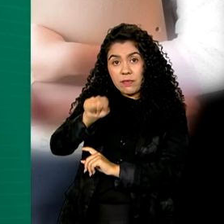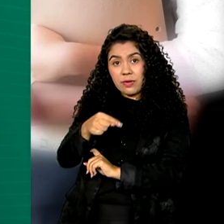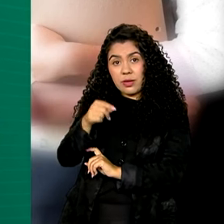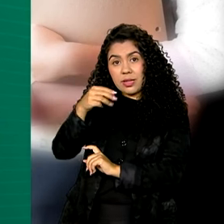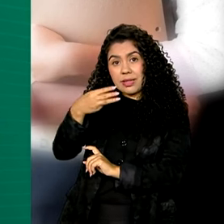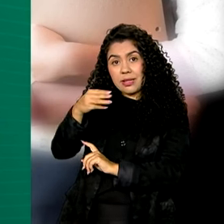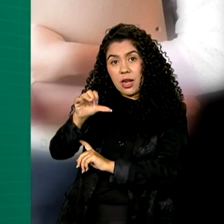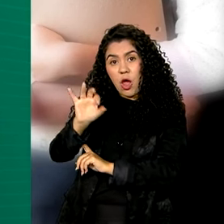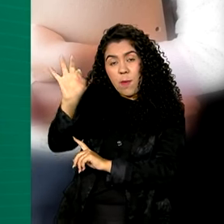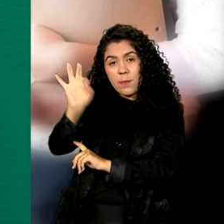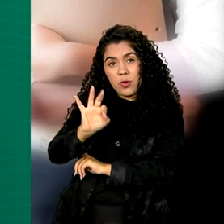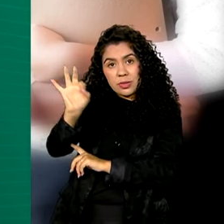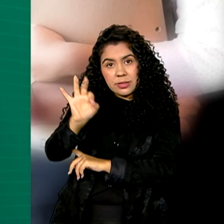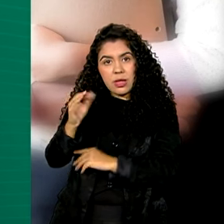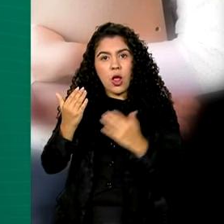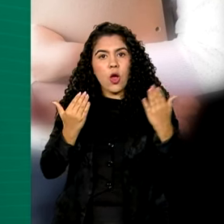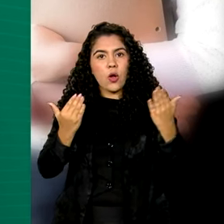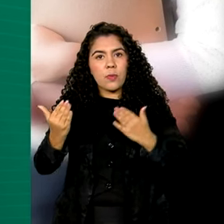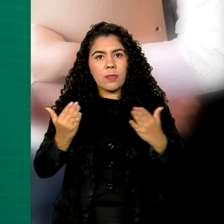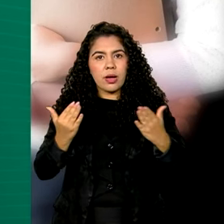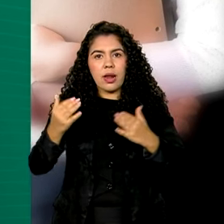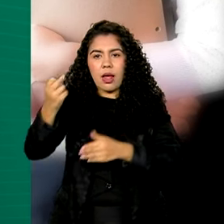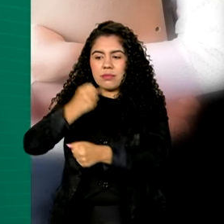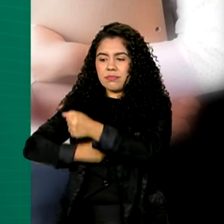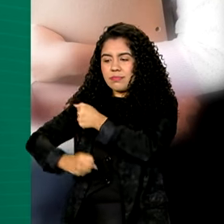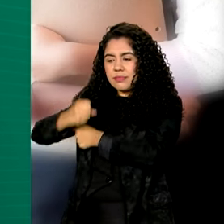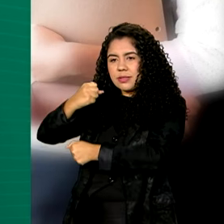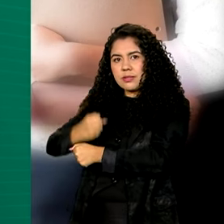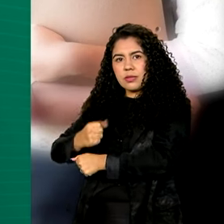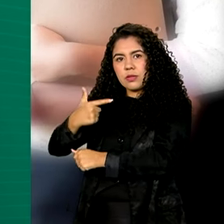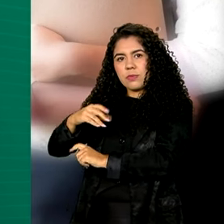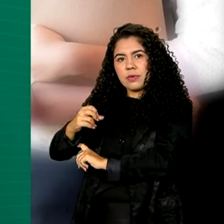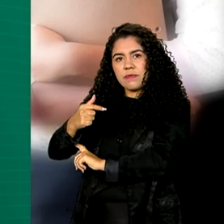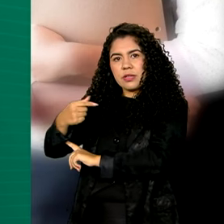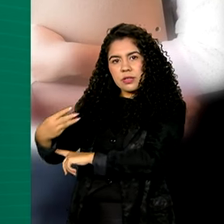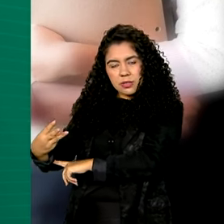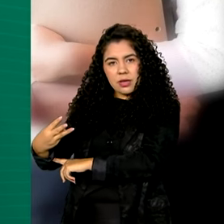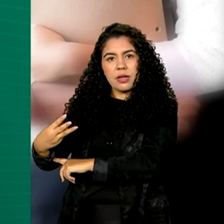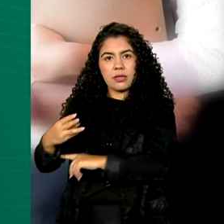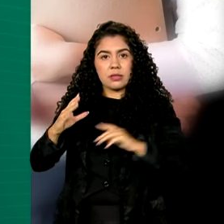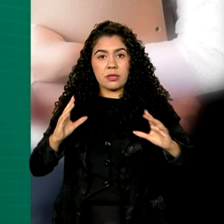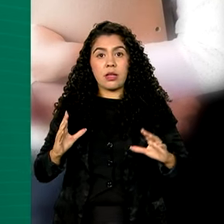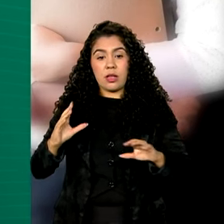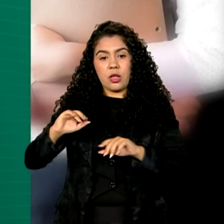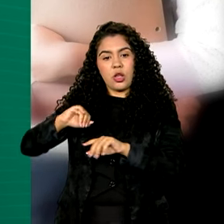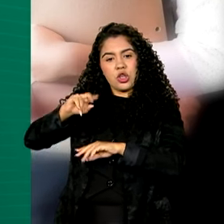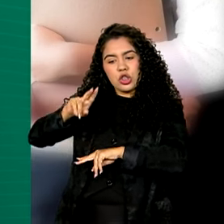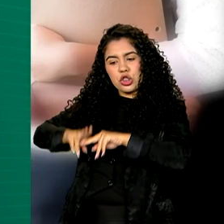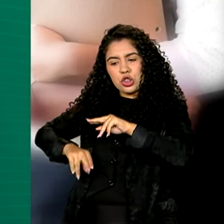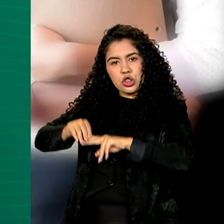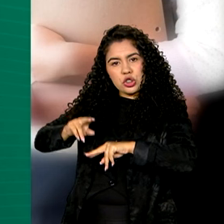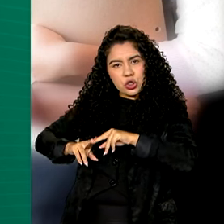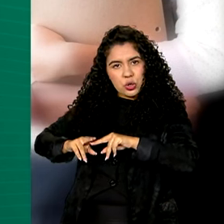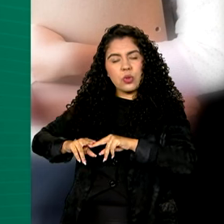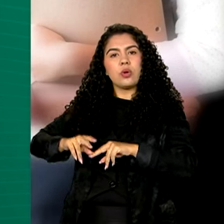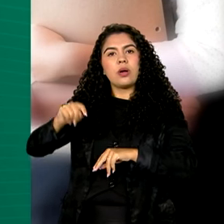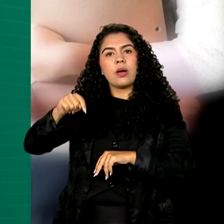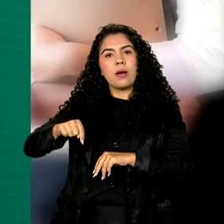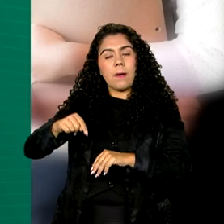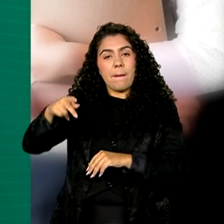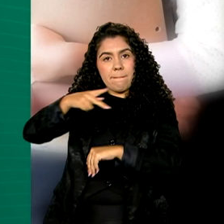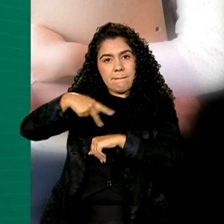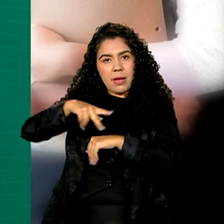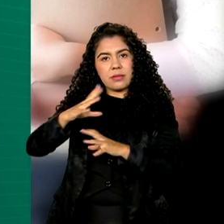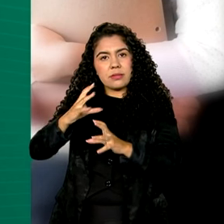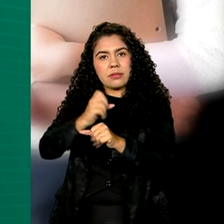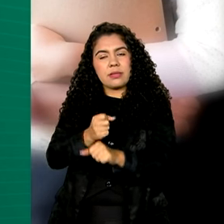comparado ao mesmo período de 2023. Ao todo, em junho, o país tinha 614